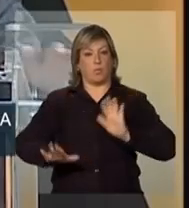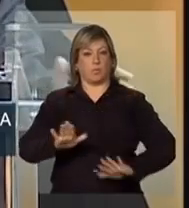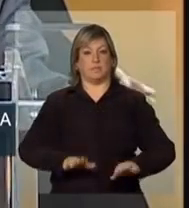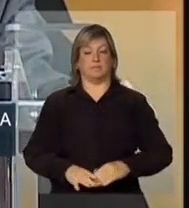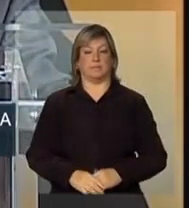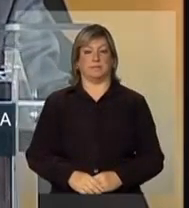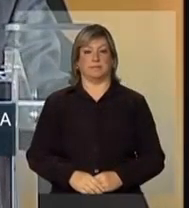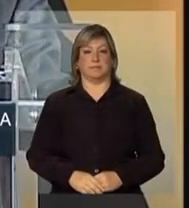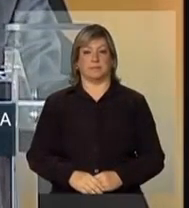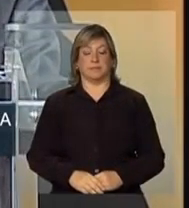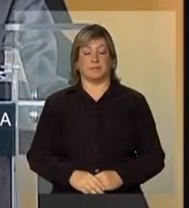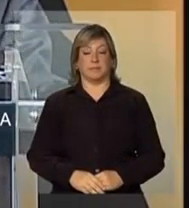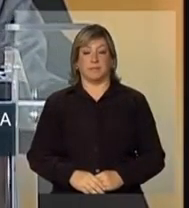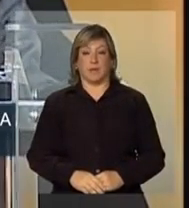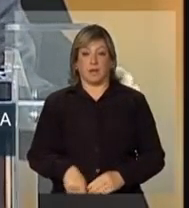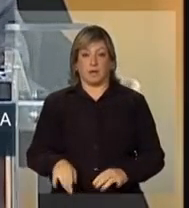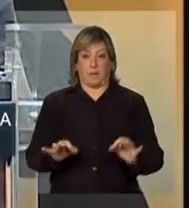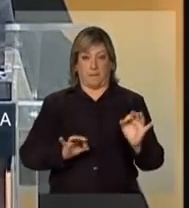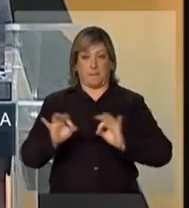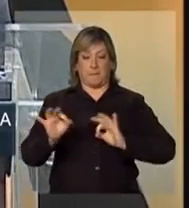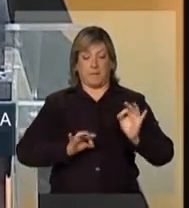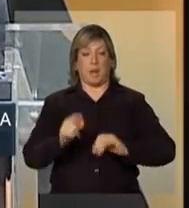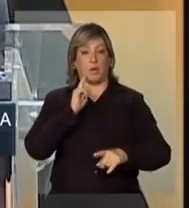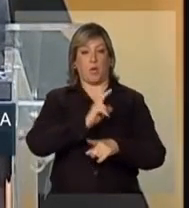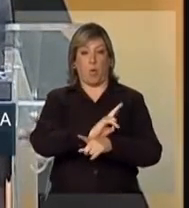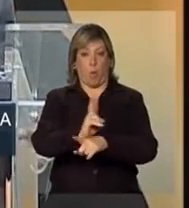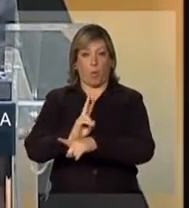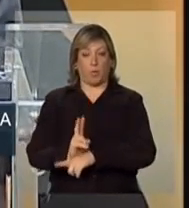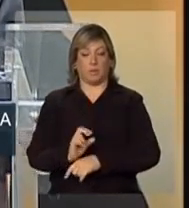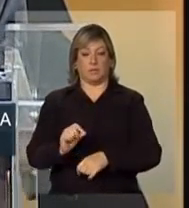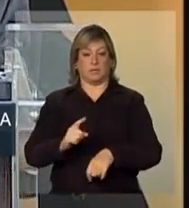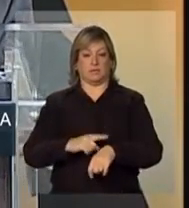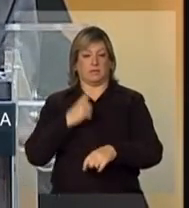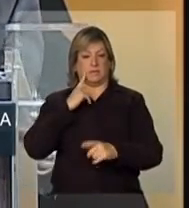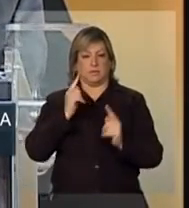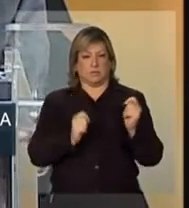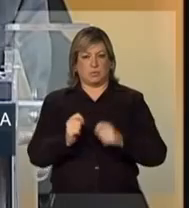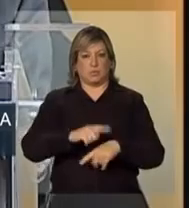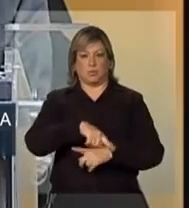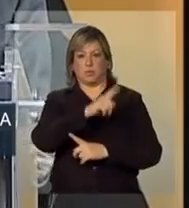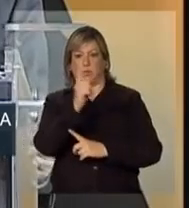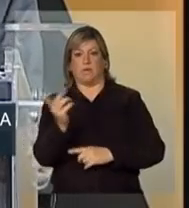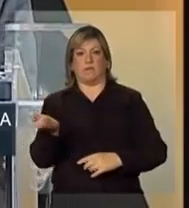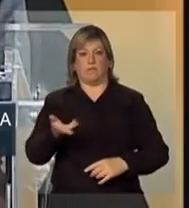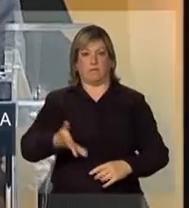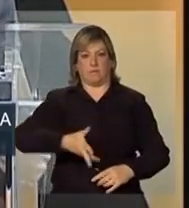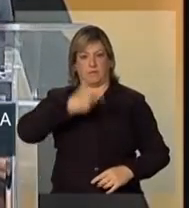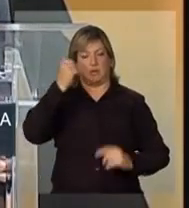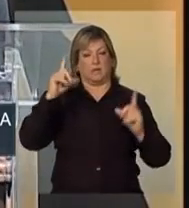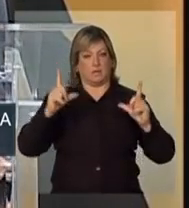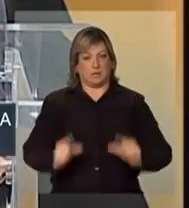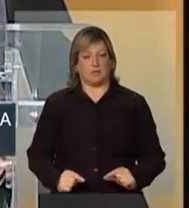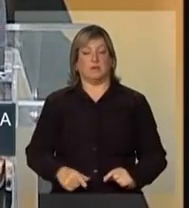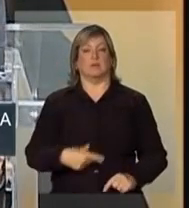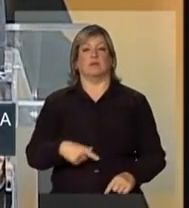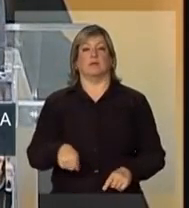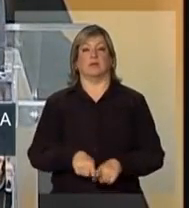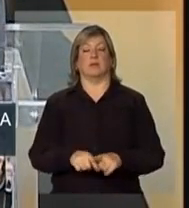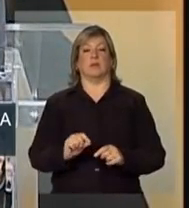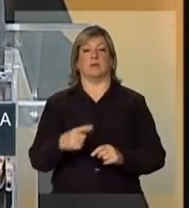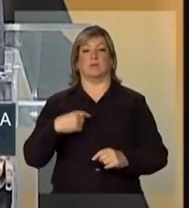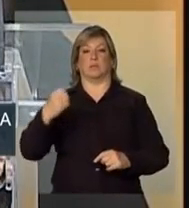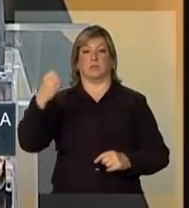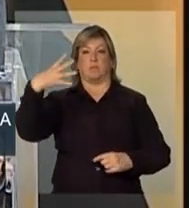No que diz respeito ao plano de controle de velocidade, que envolve, como disse, a implantação de